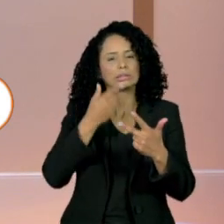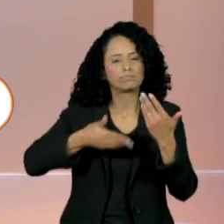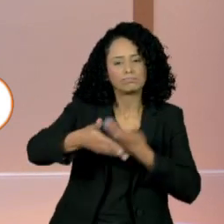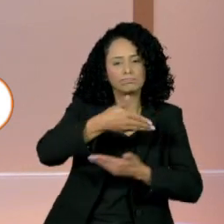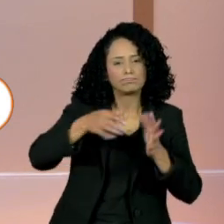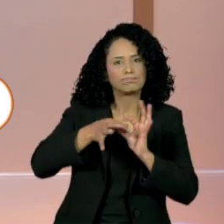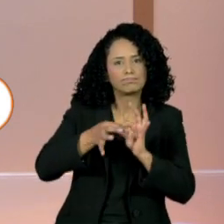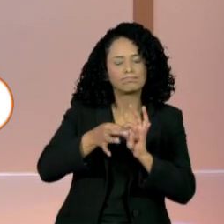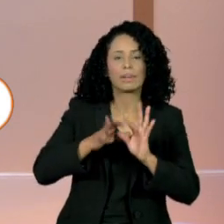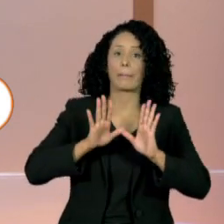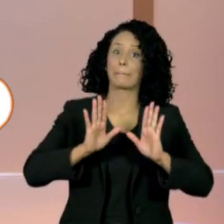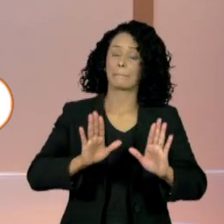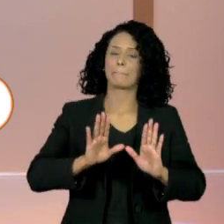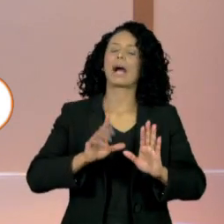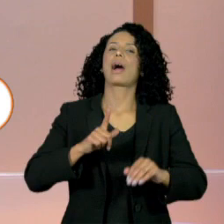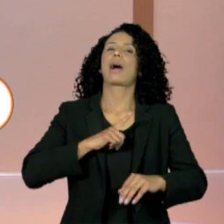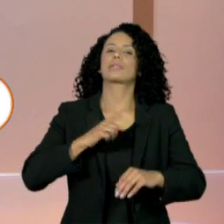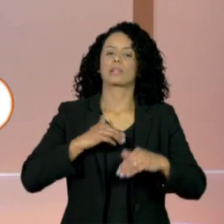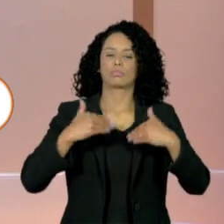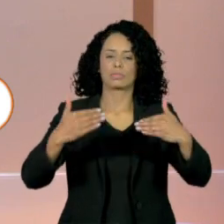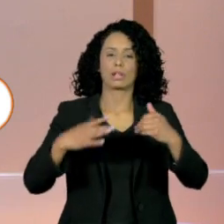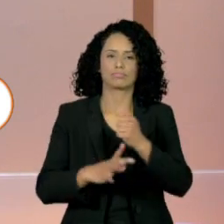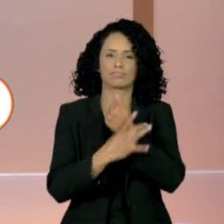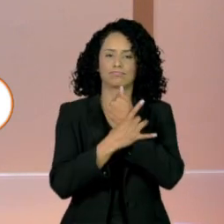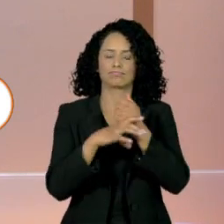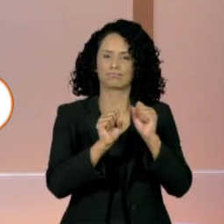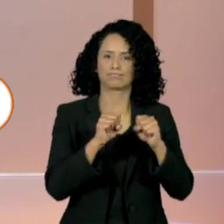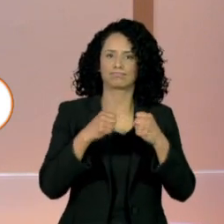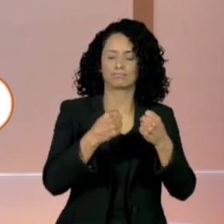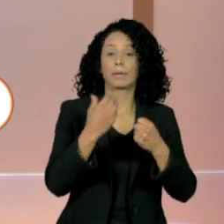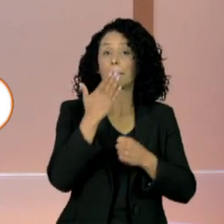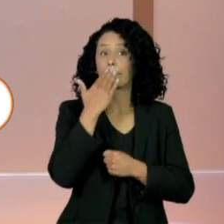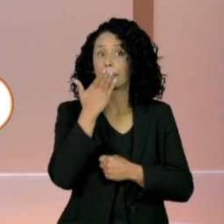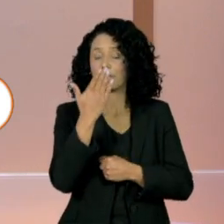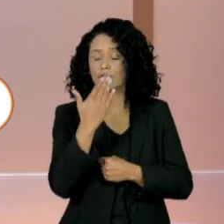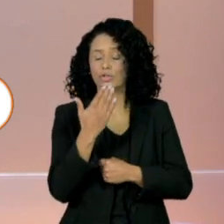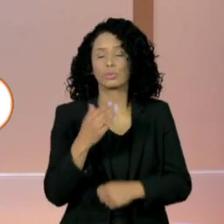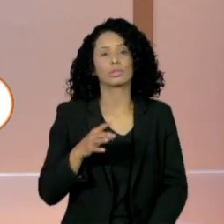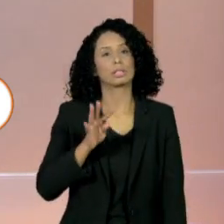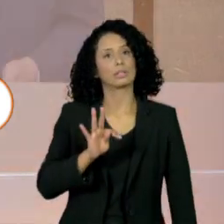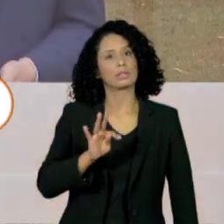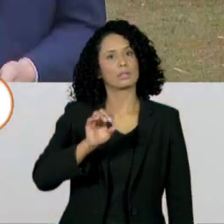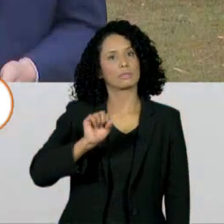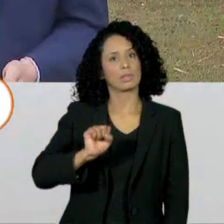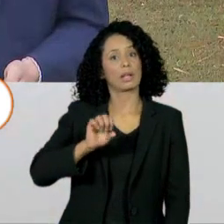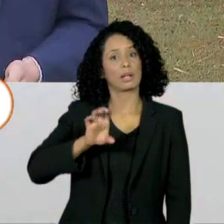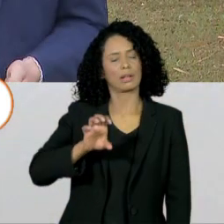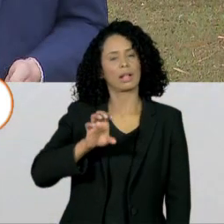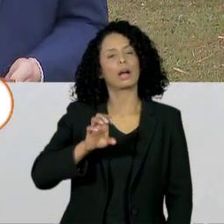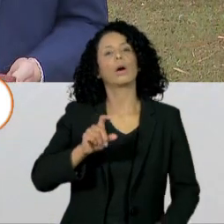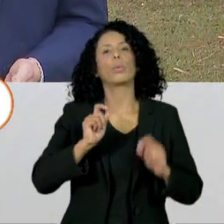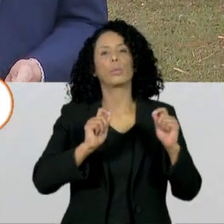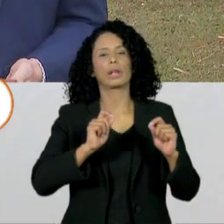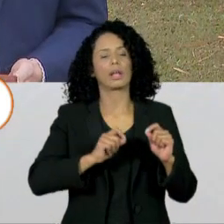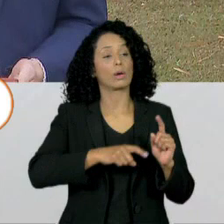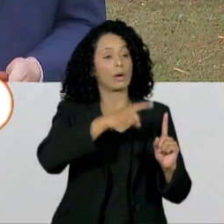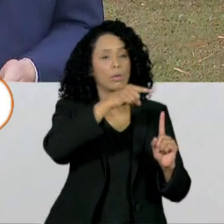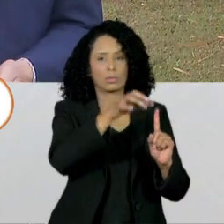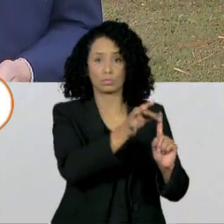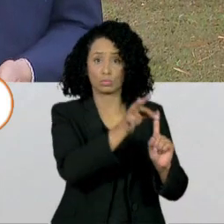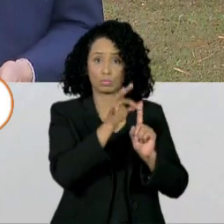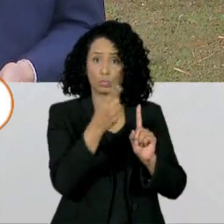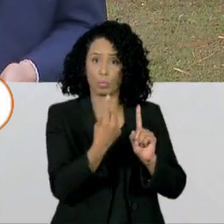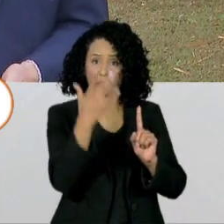Ministério da Defesa pediu que o Tribunal Superior Eleitoral indique um funcionário para facilitar a comunicação. Luiz